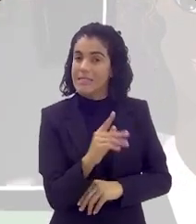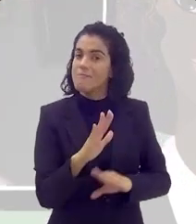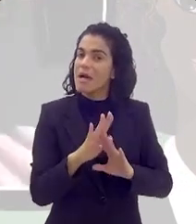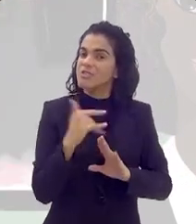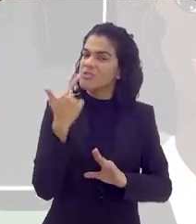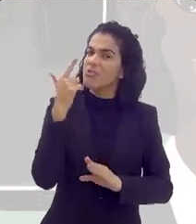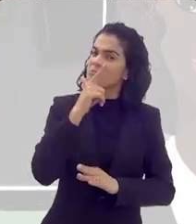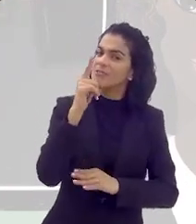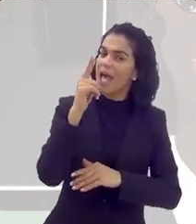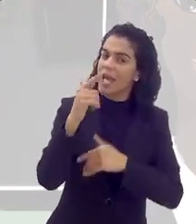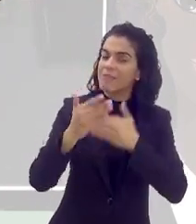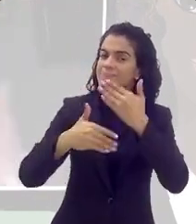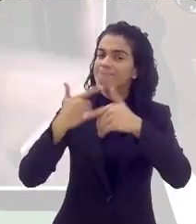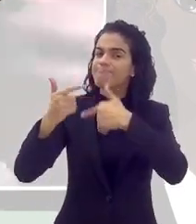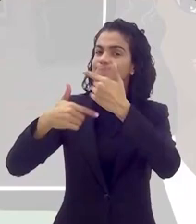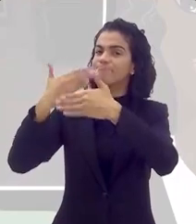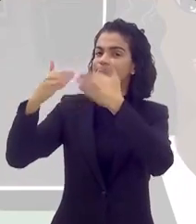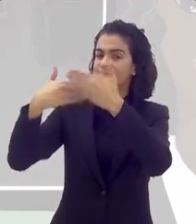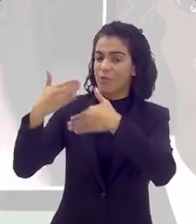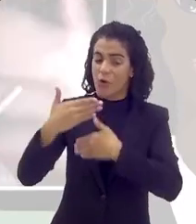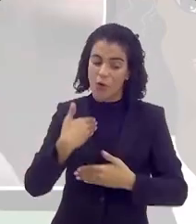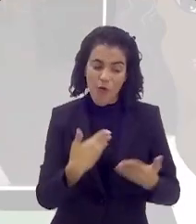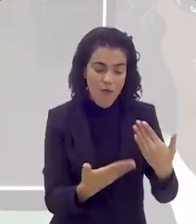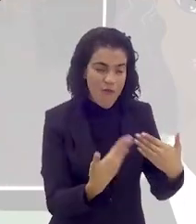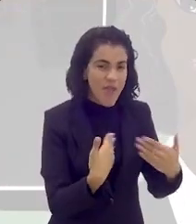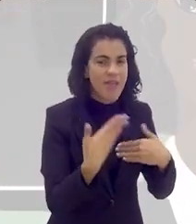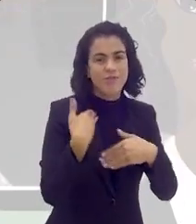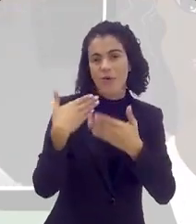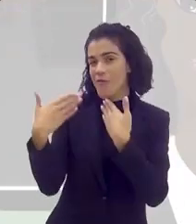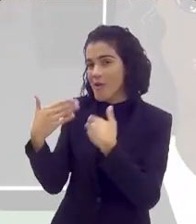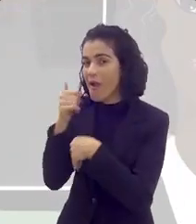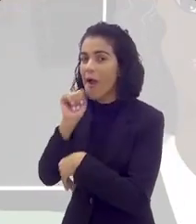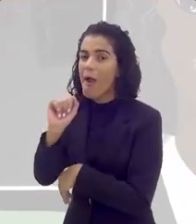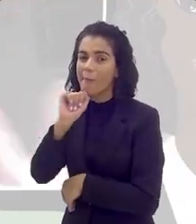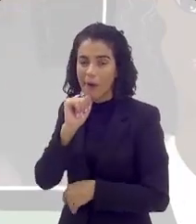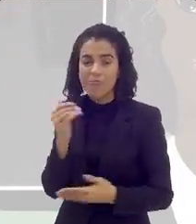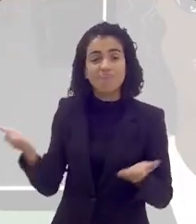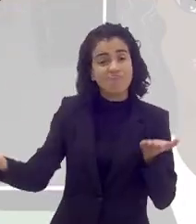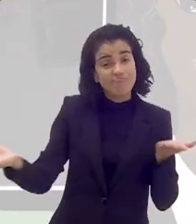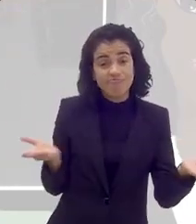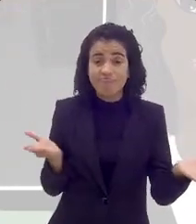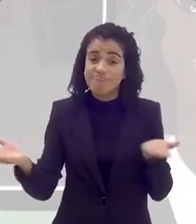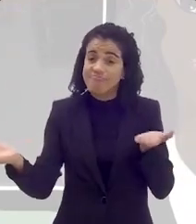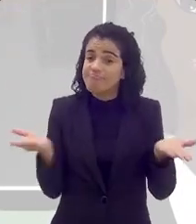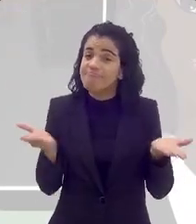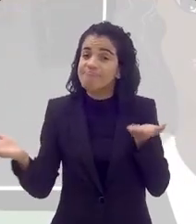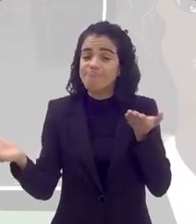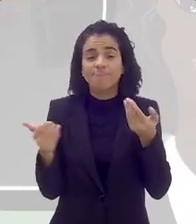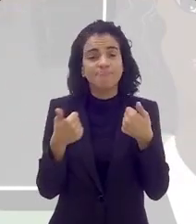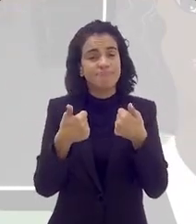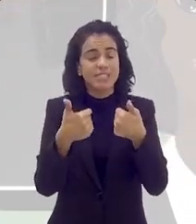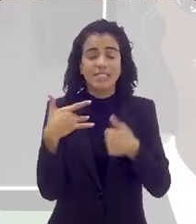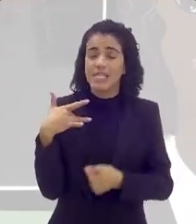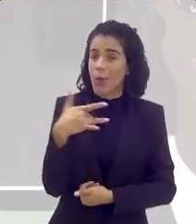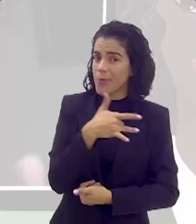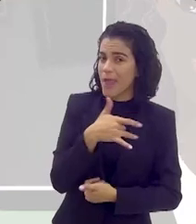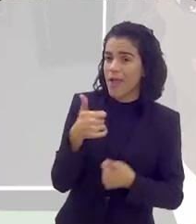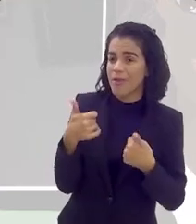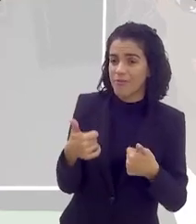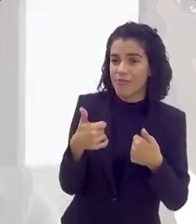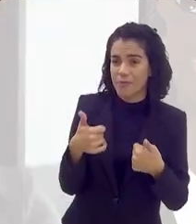a gente consegue ir levando, a gente, hoje em dia, a gente conversa, conversa com a mãe, então, tem uma relação, digamos assim,